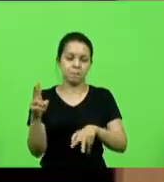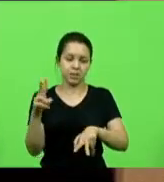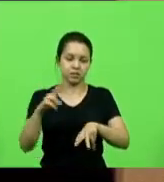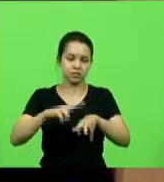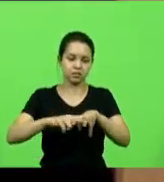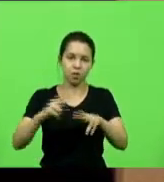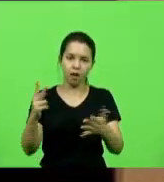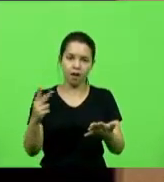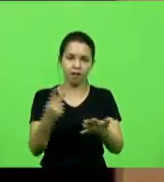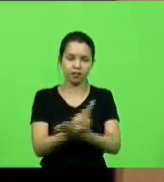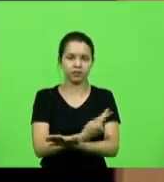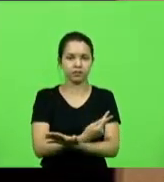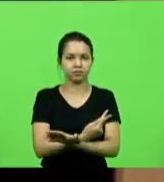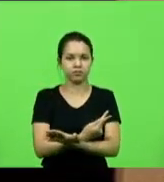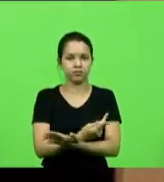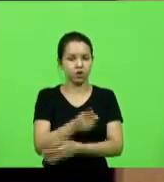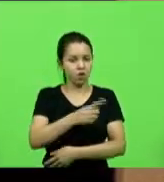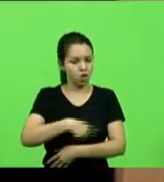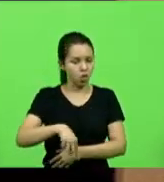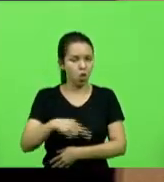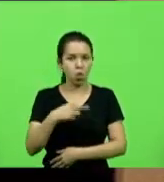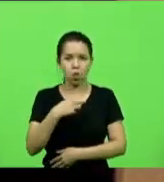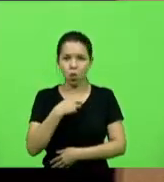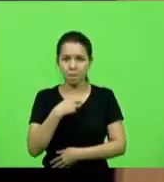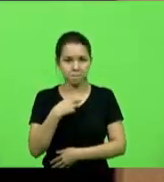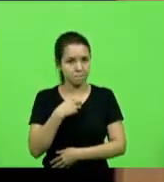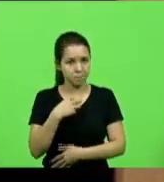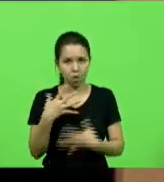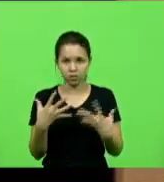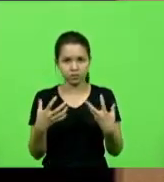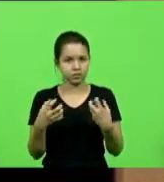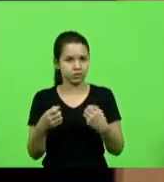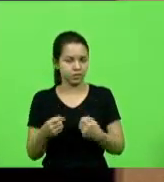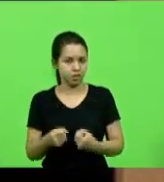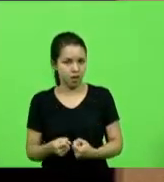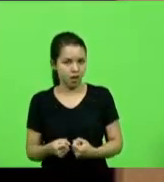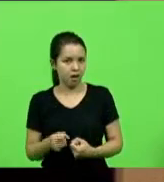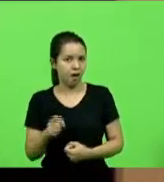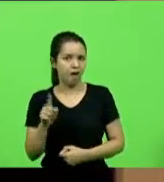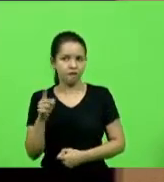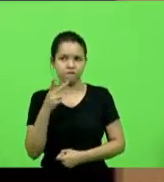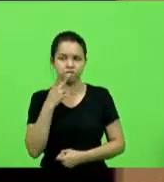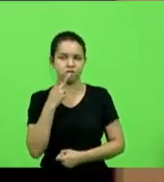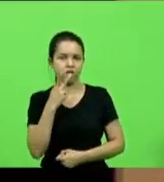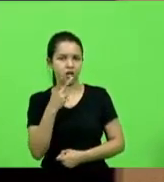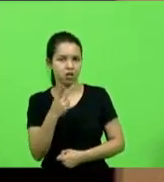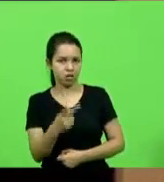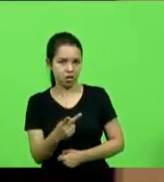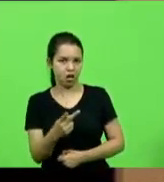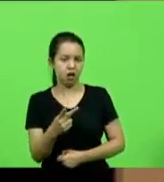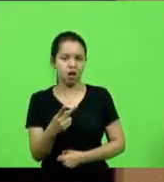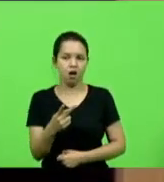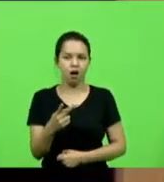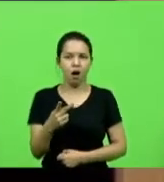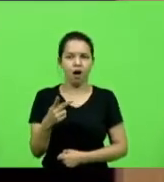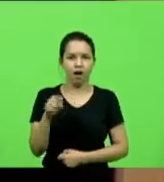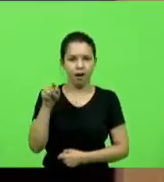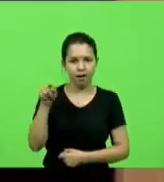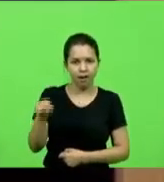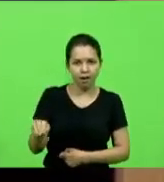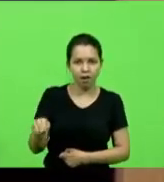não podemos homologar como foi dito aqui que nós não estamos dizendo se é inocente ou é culpado.